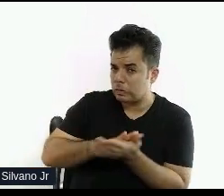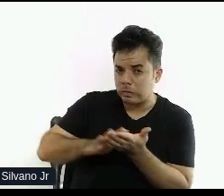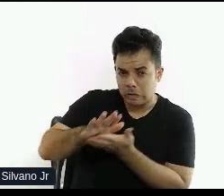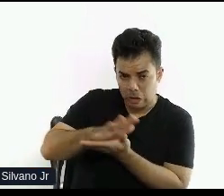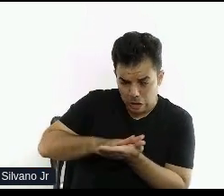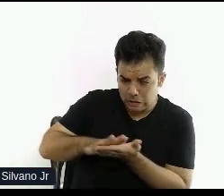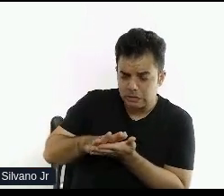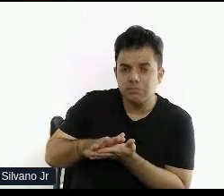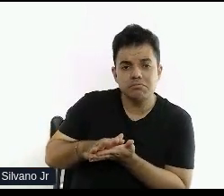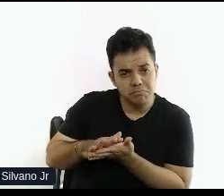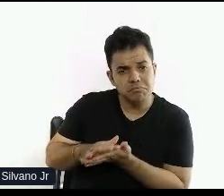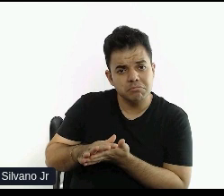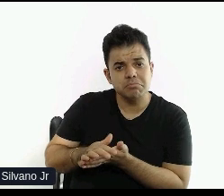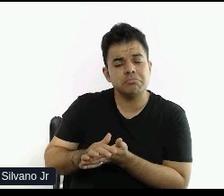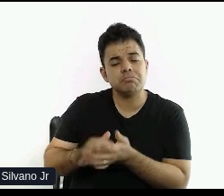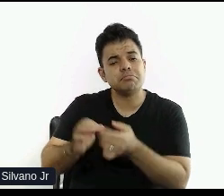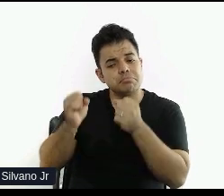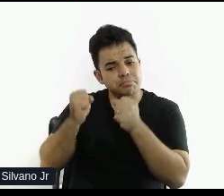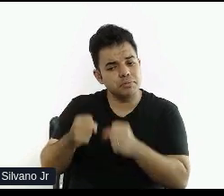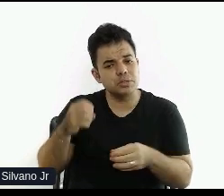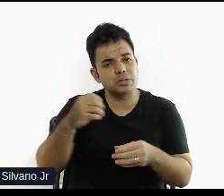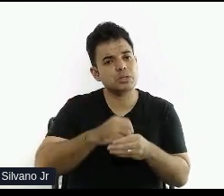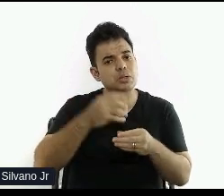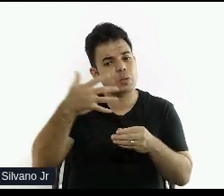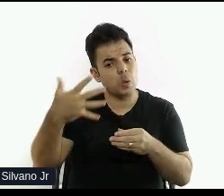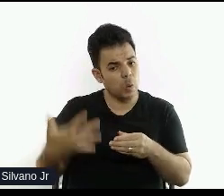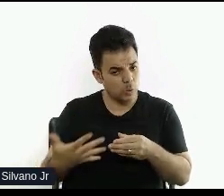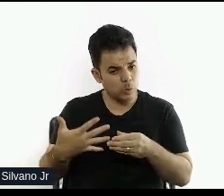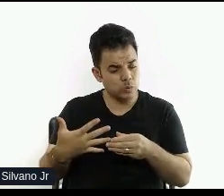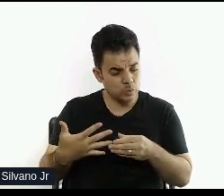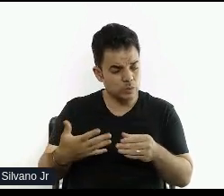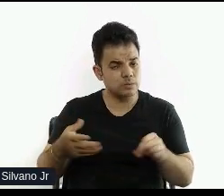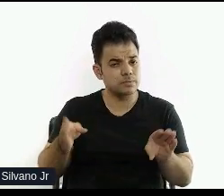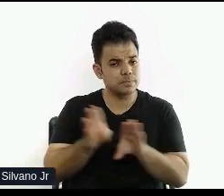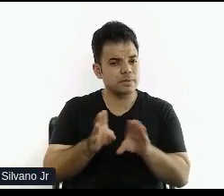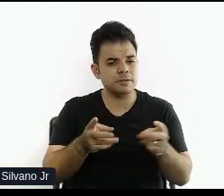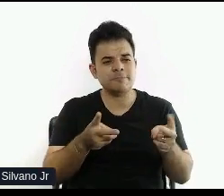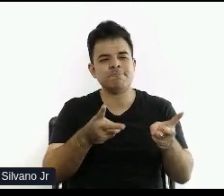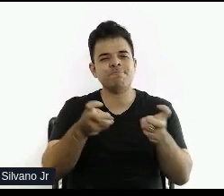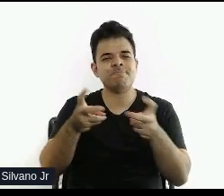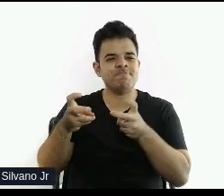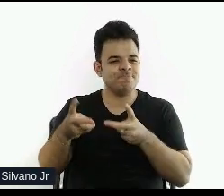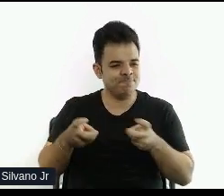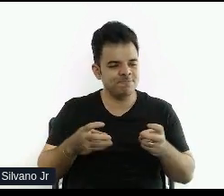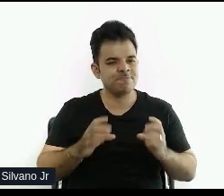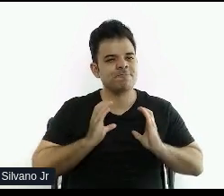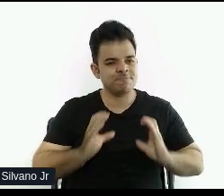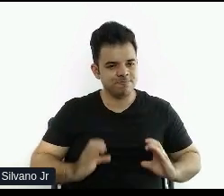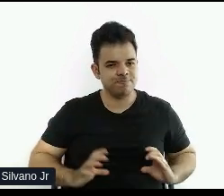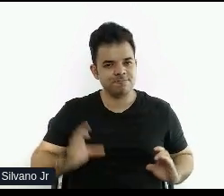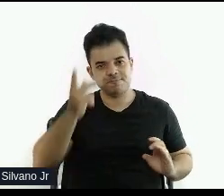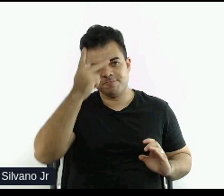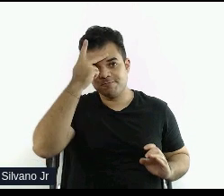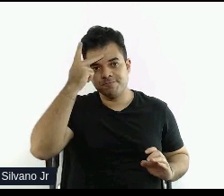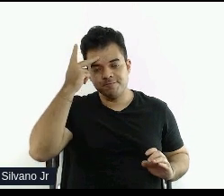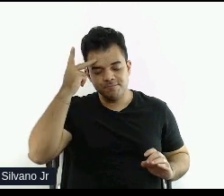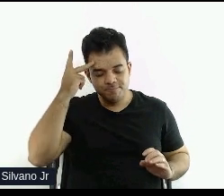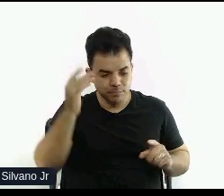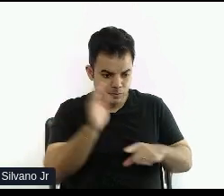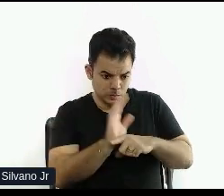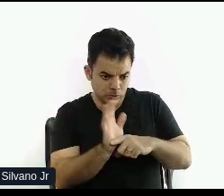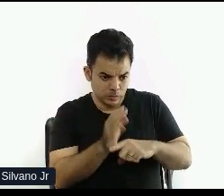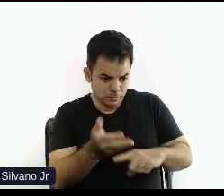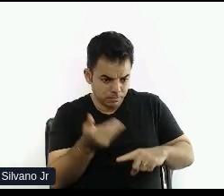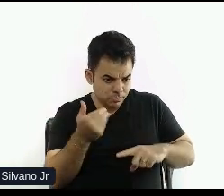acessar algum conteúdo sem som. A gente percebe, né? Um comportamento de que as pessoas estão cada vez mais consumindo vídeos, né? Sem